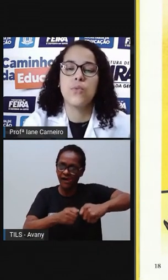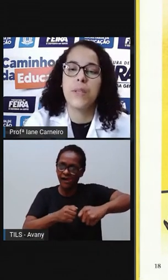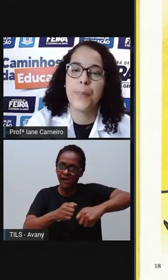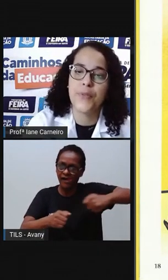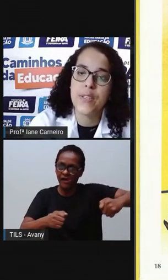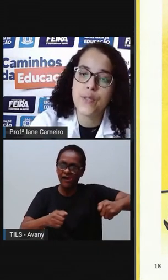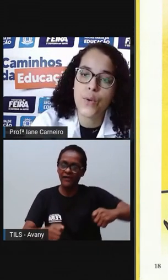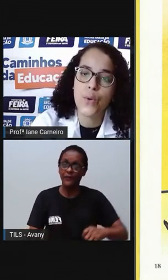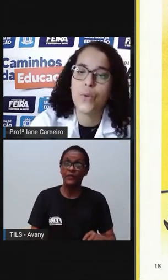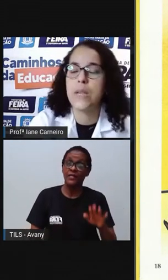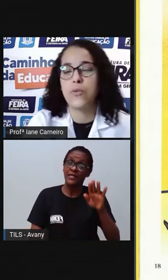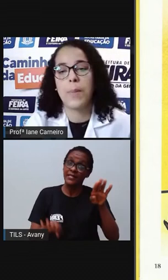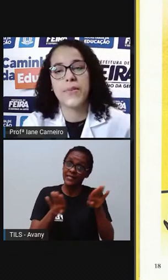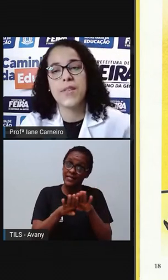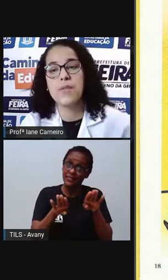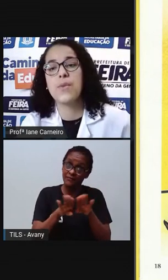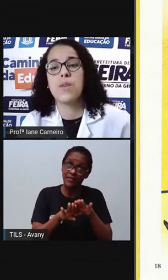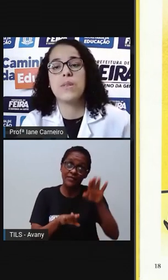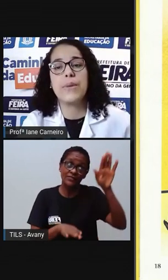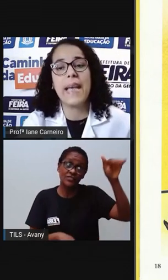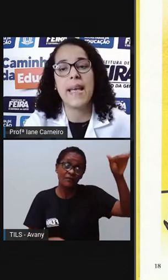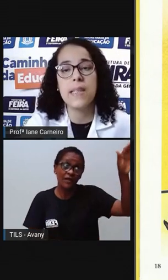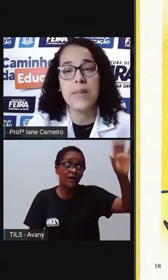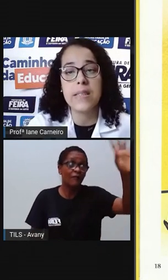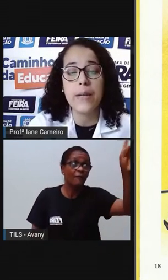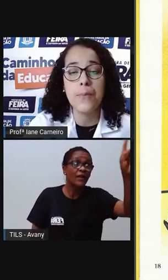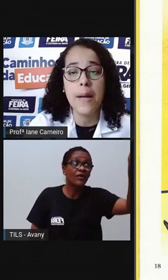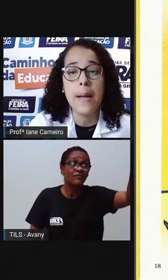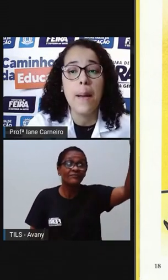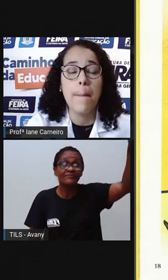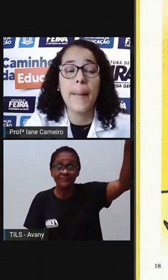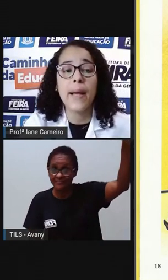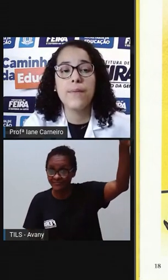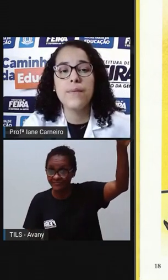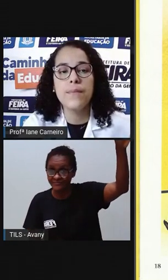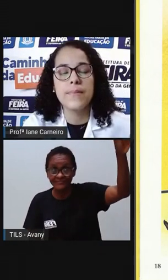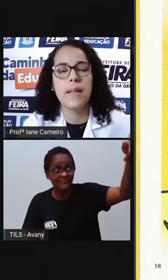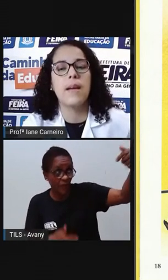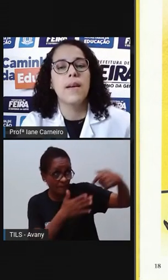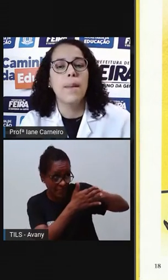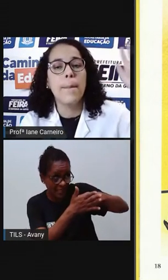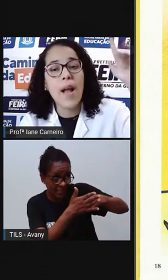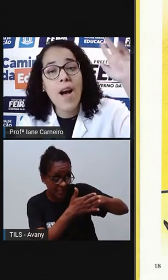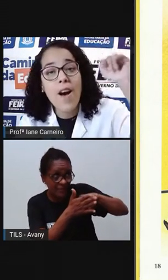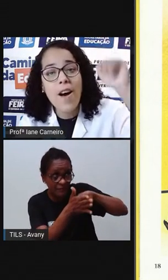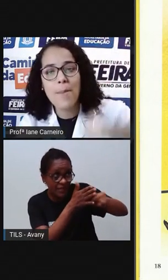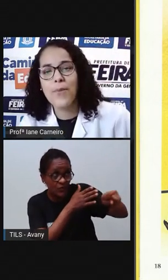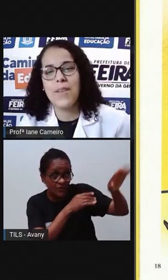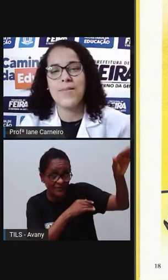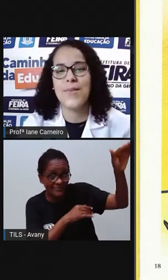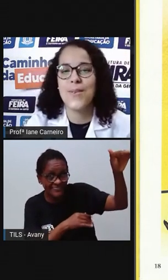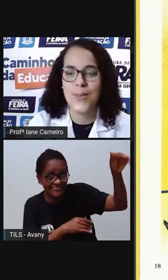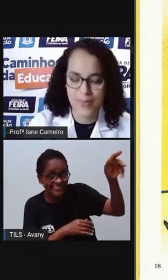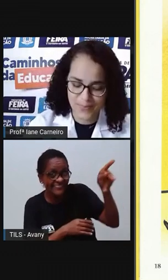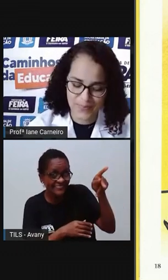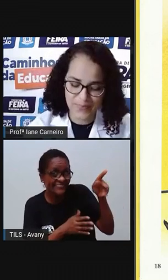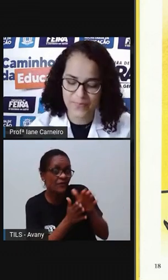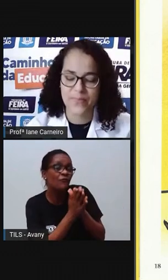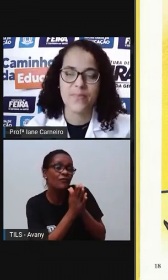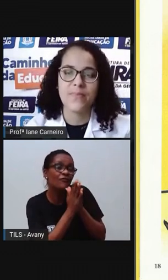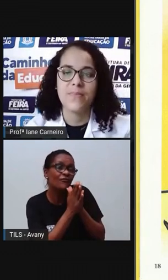atenção do teu professor. ou da tua professora, quando queres fazer uma pergunta. Para lá, por favor.